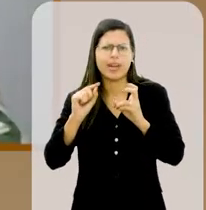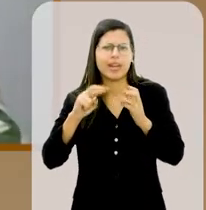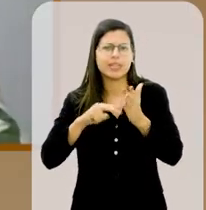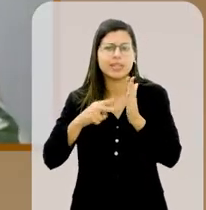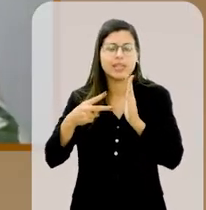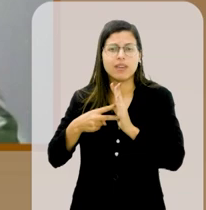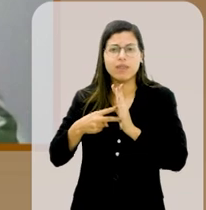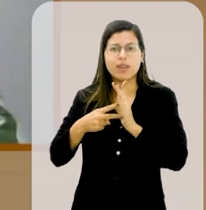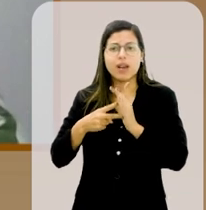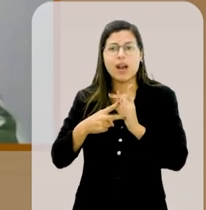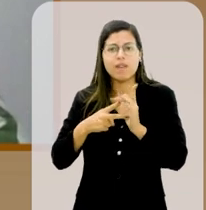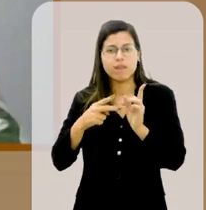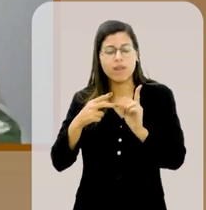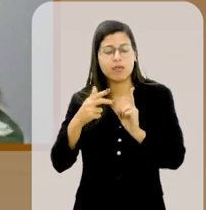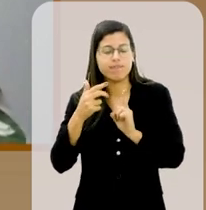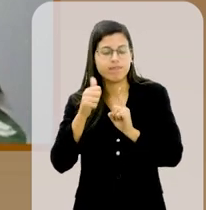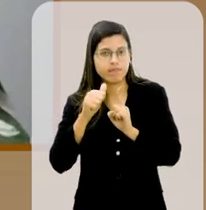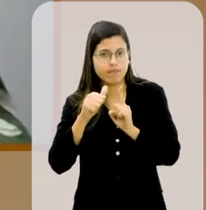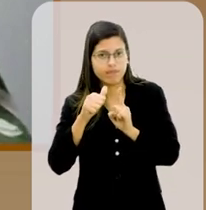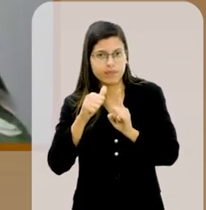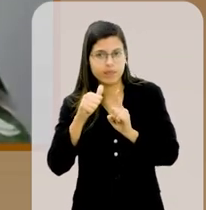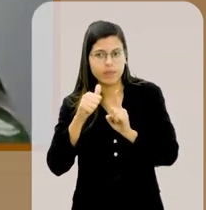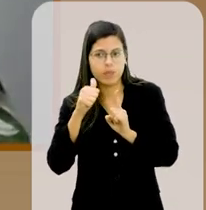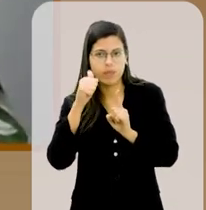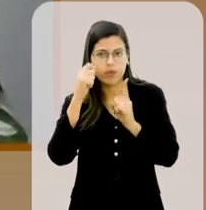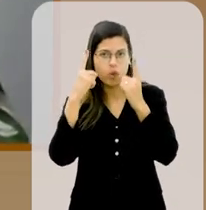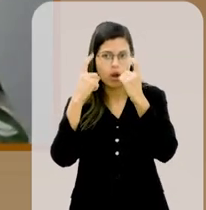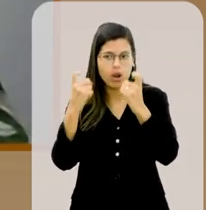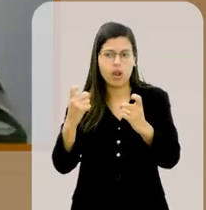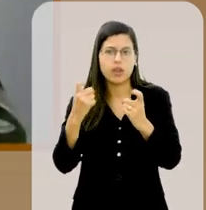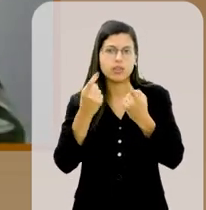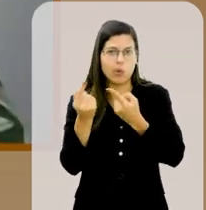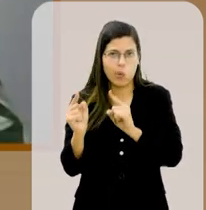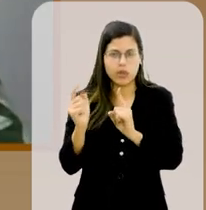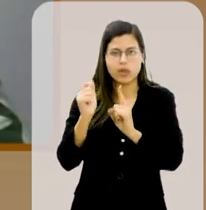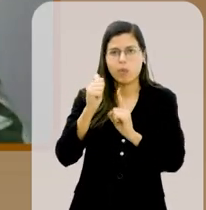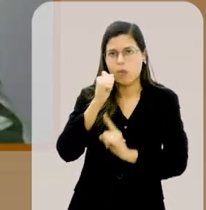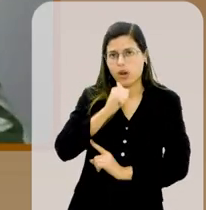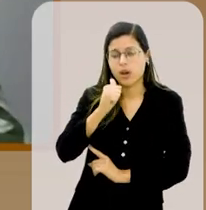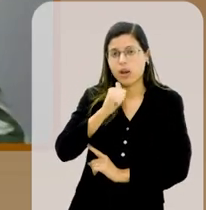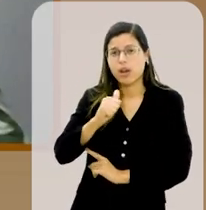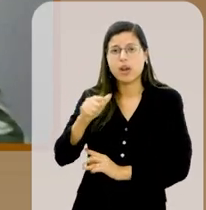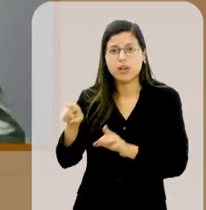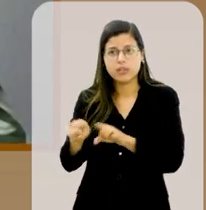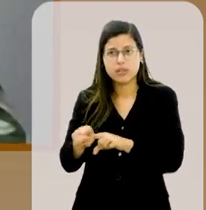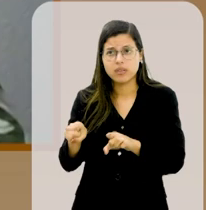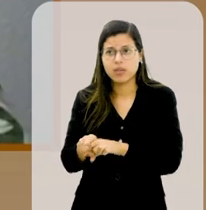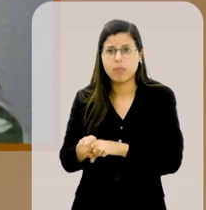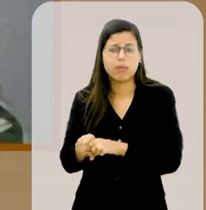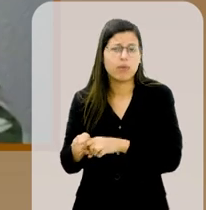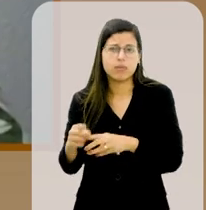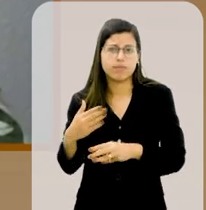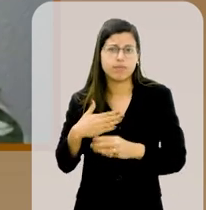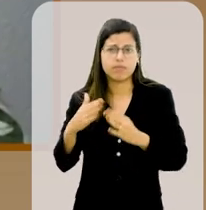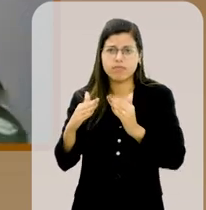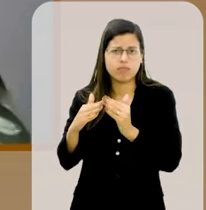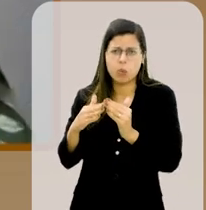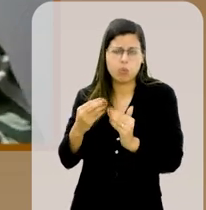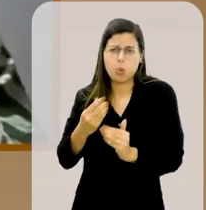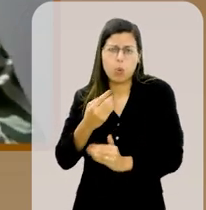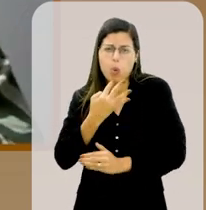que era violência contra a mulher. Eu não vivi num lar violento onde essa violência existia.